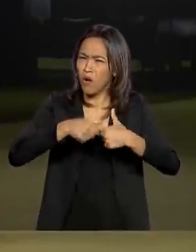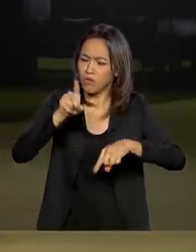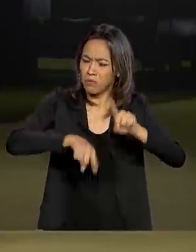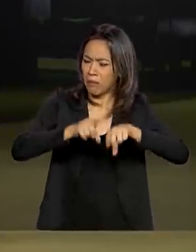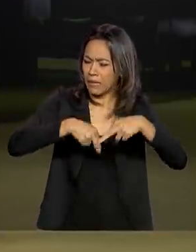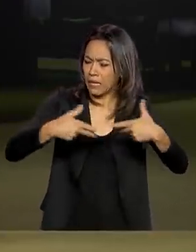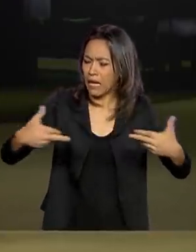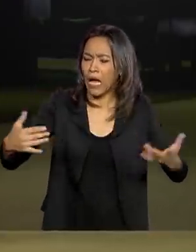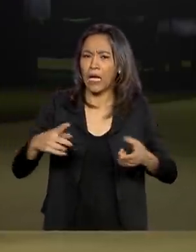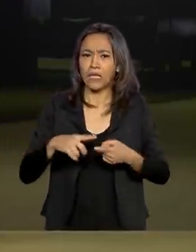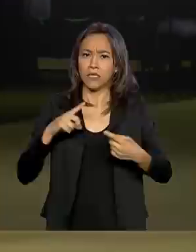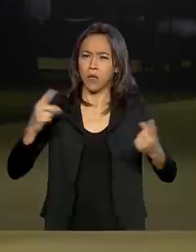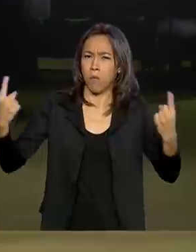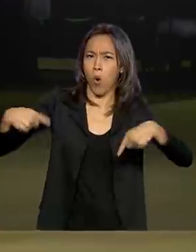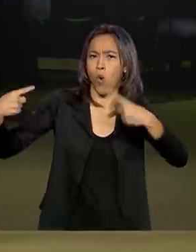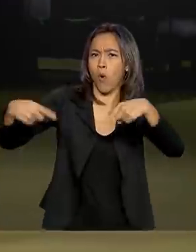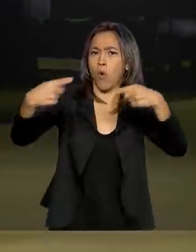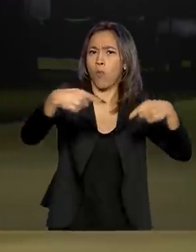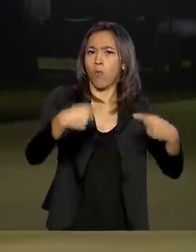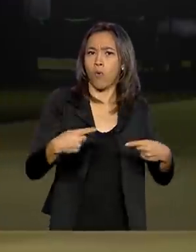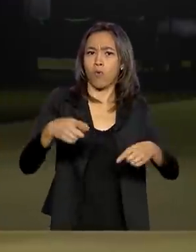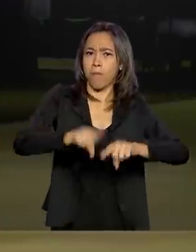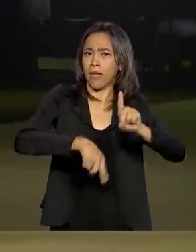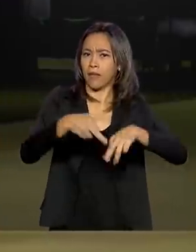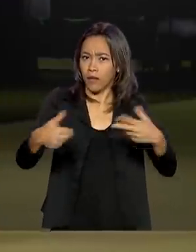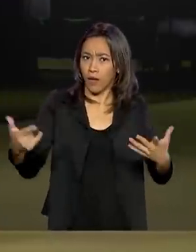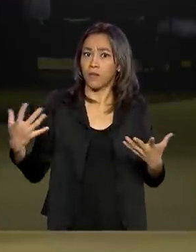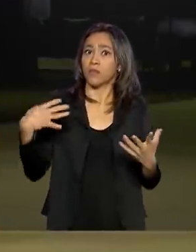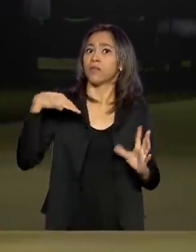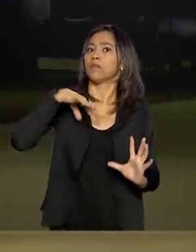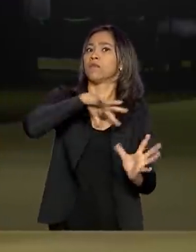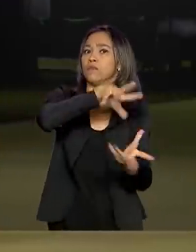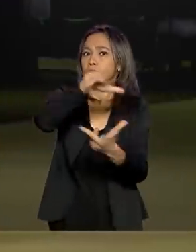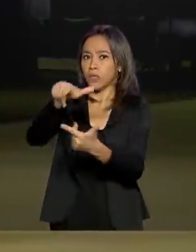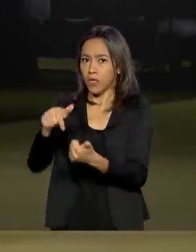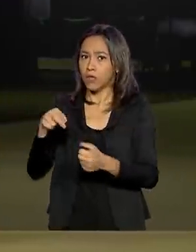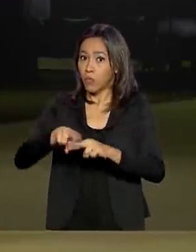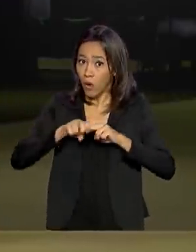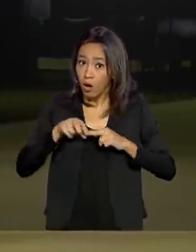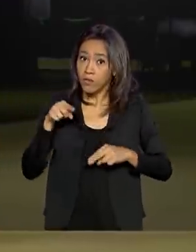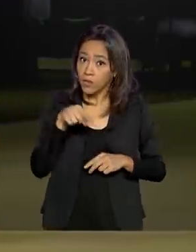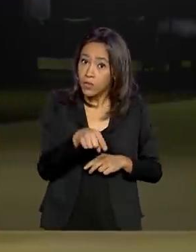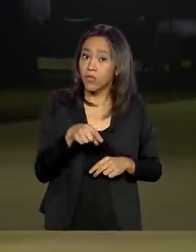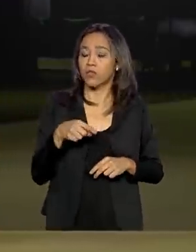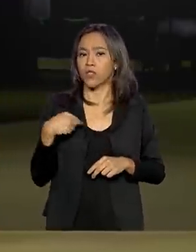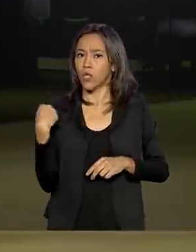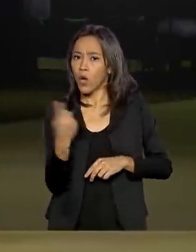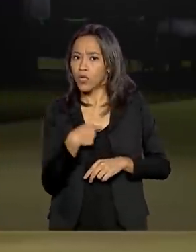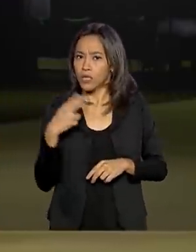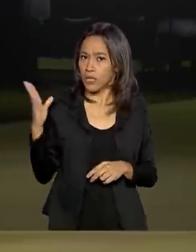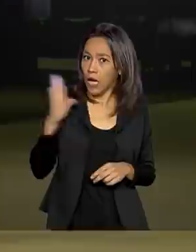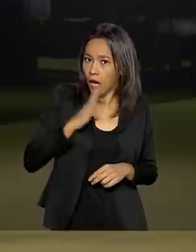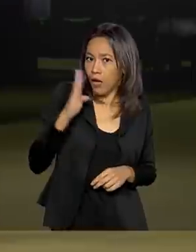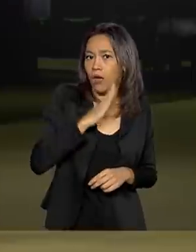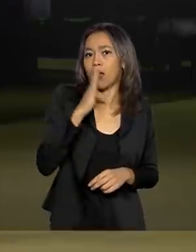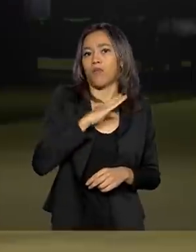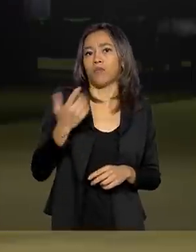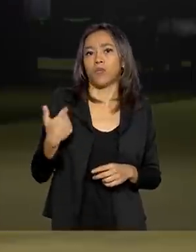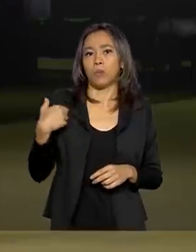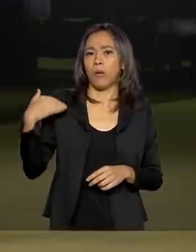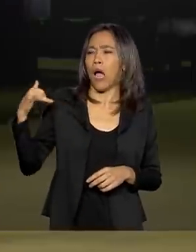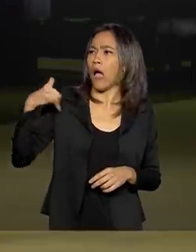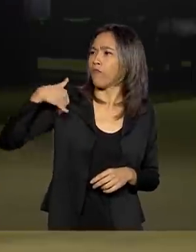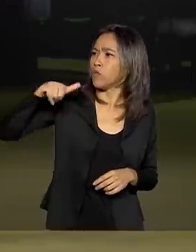competição que existe no mercado internacional por esses mesmos equipamentos. A gente precisa ser rápido, ou seja, parar os